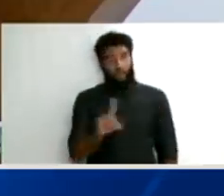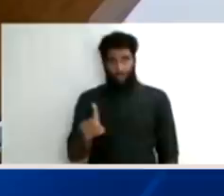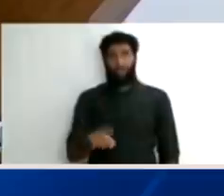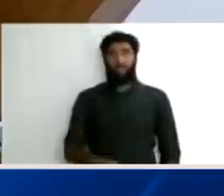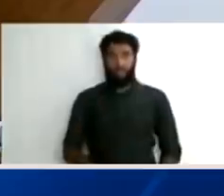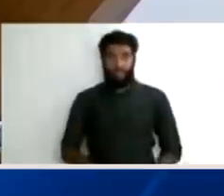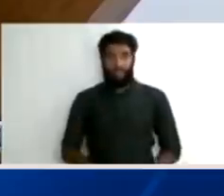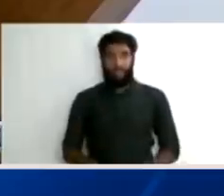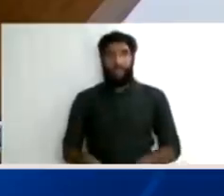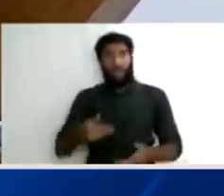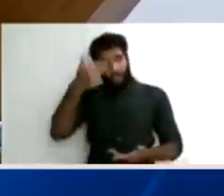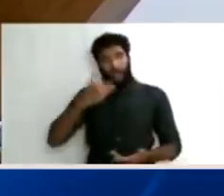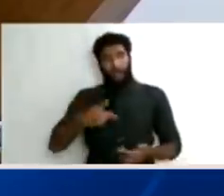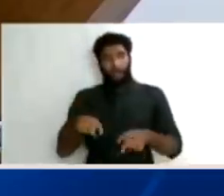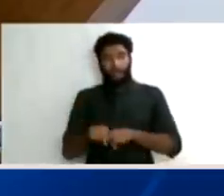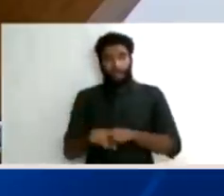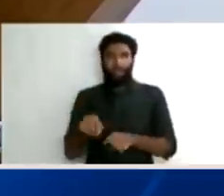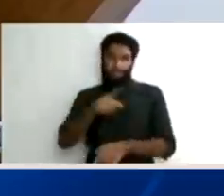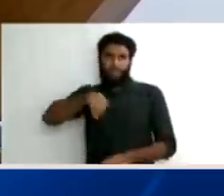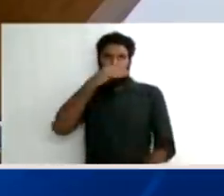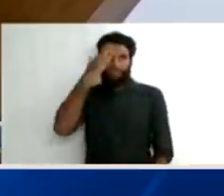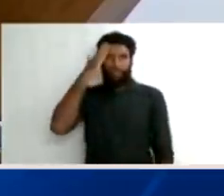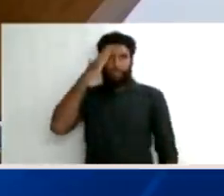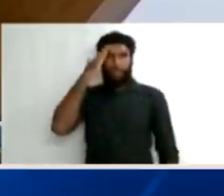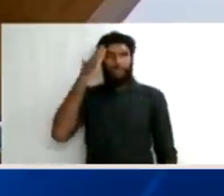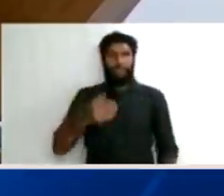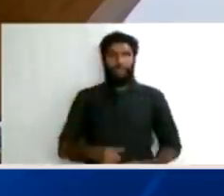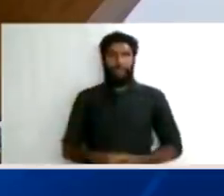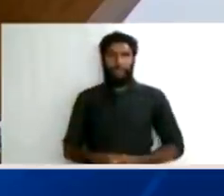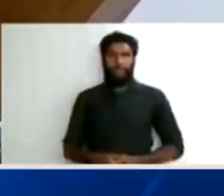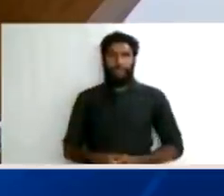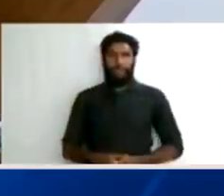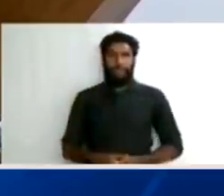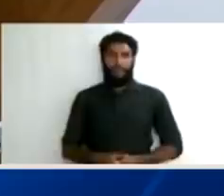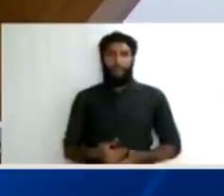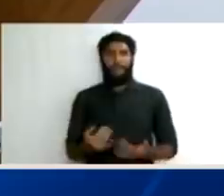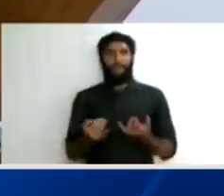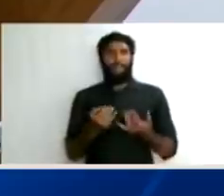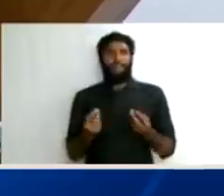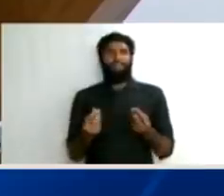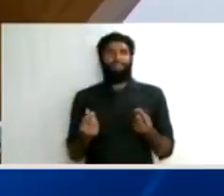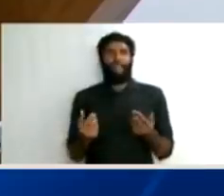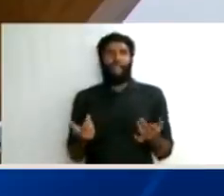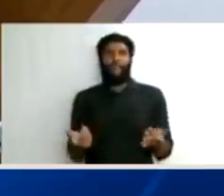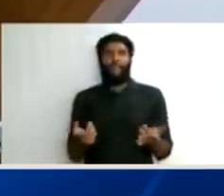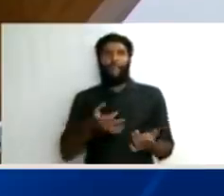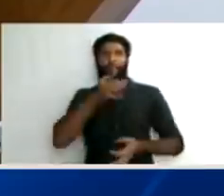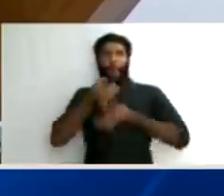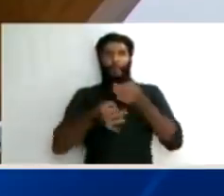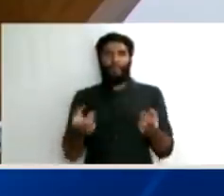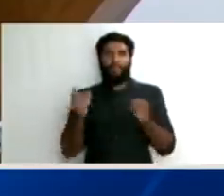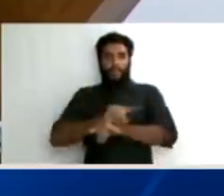unanimidade pelo Superior Tribunal de Justiça, e agora, no finalzinho do processo, ela é